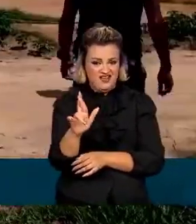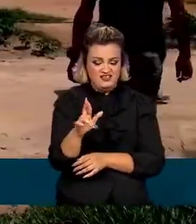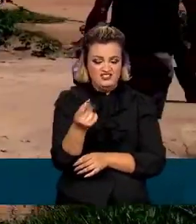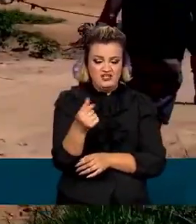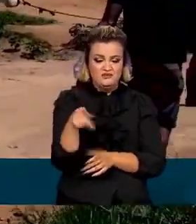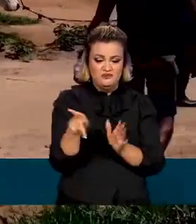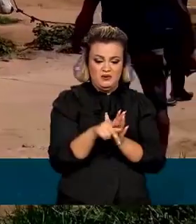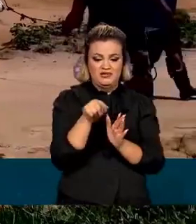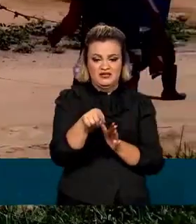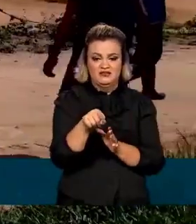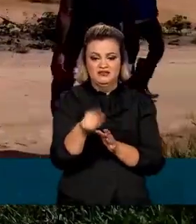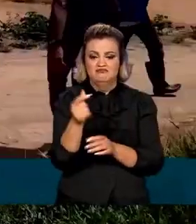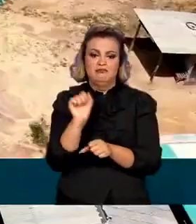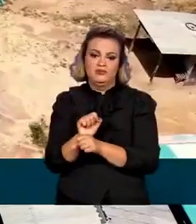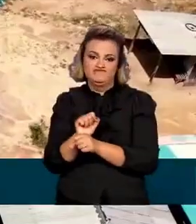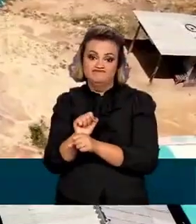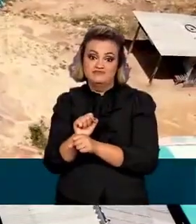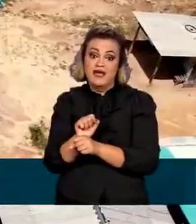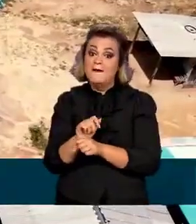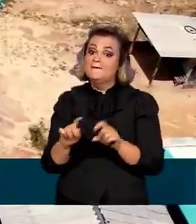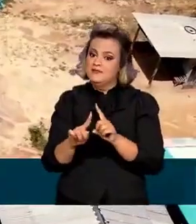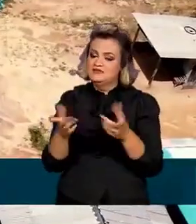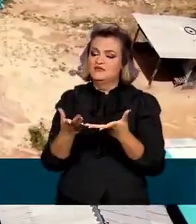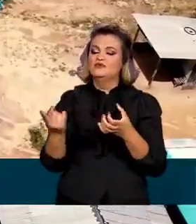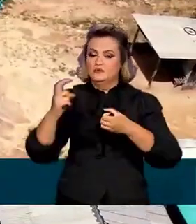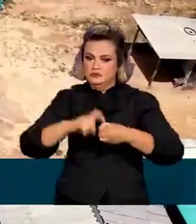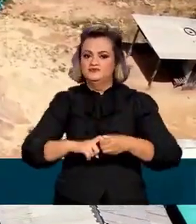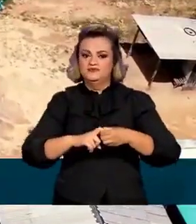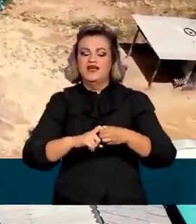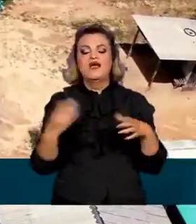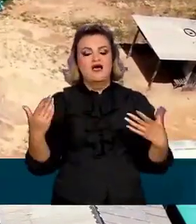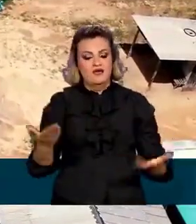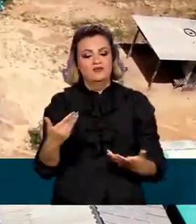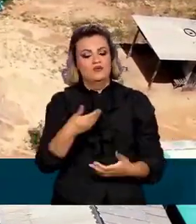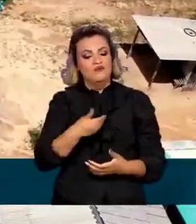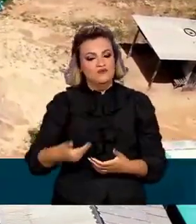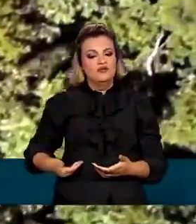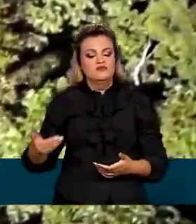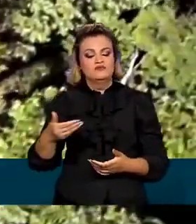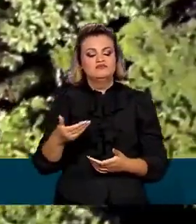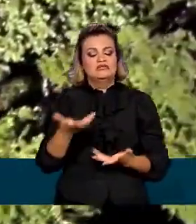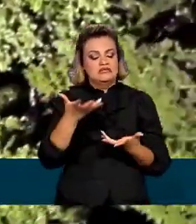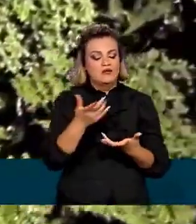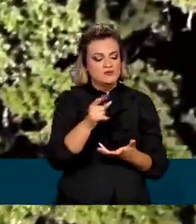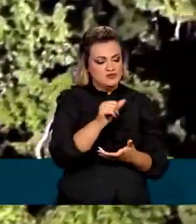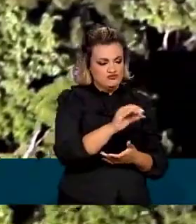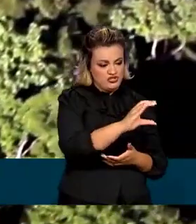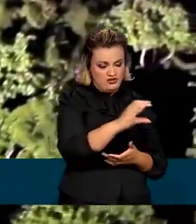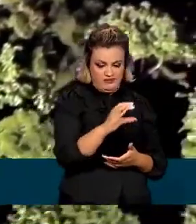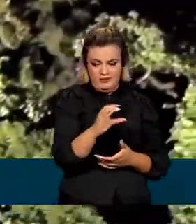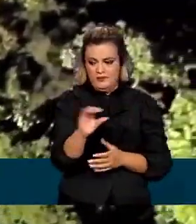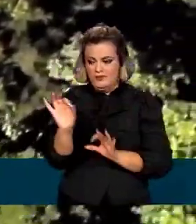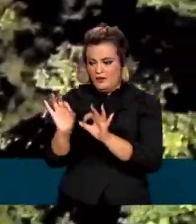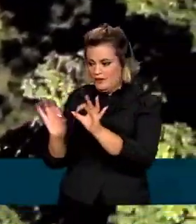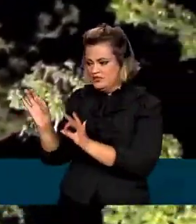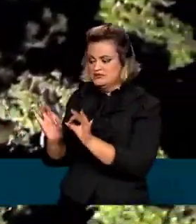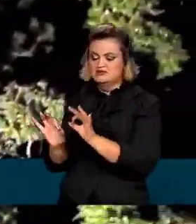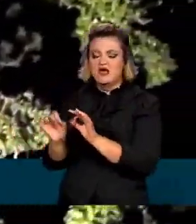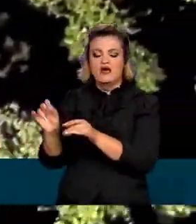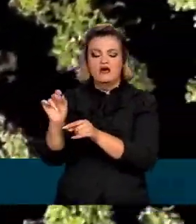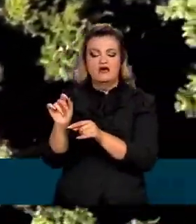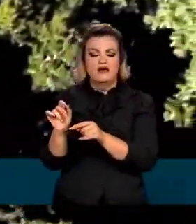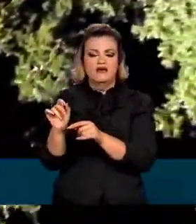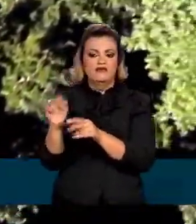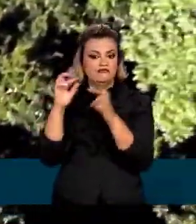ficassem parados. Com a retomada do fundo, o governo pretende usar os recursos para recompor o orçamento da fiscalização